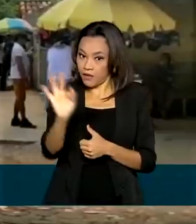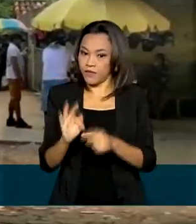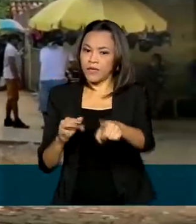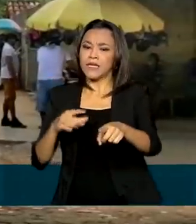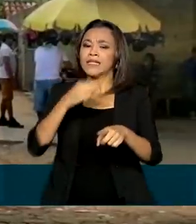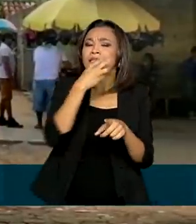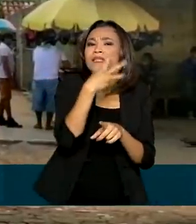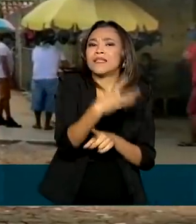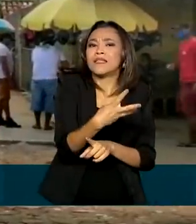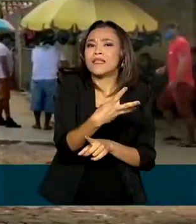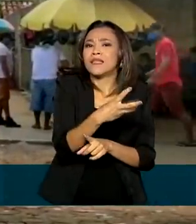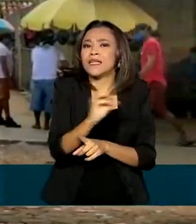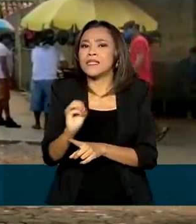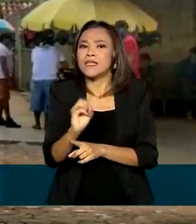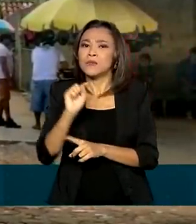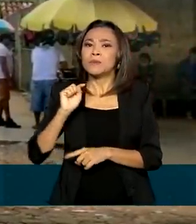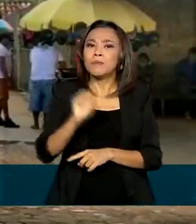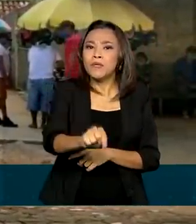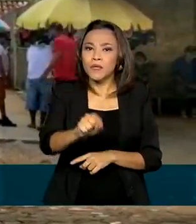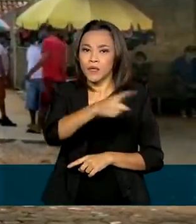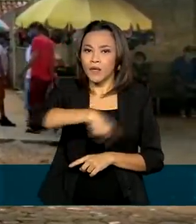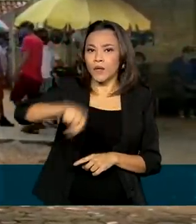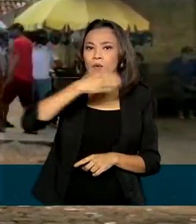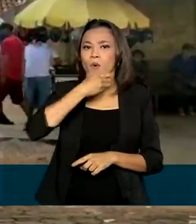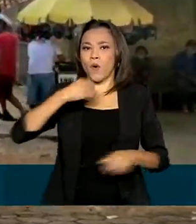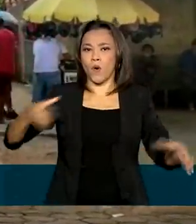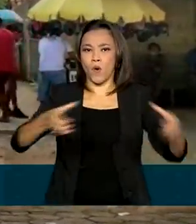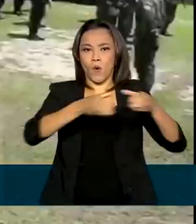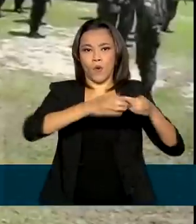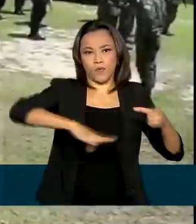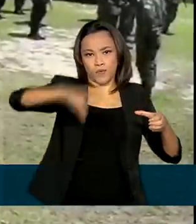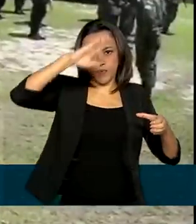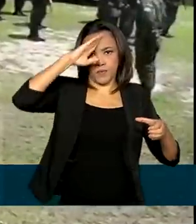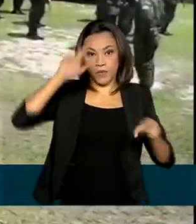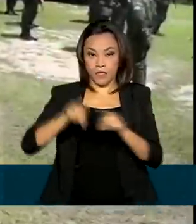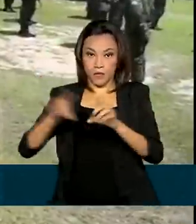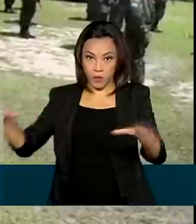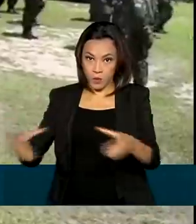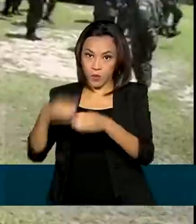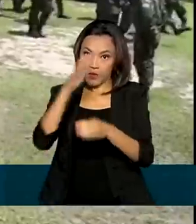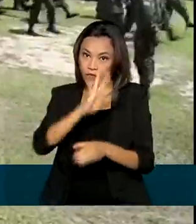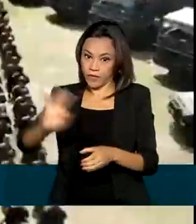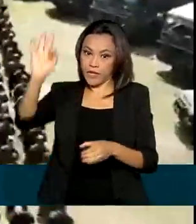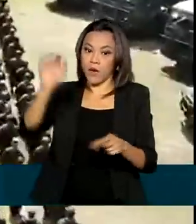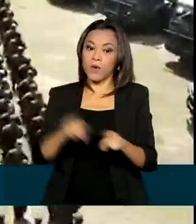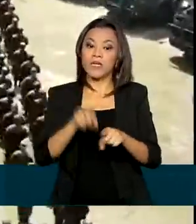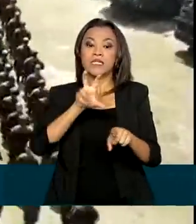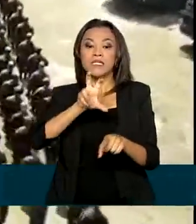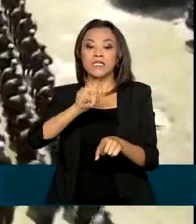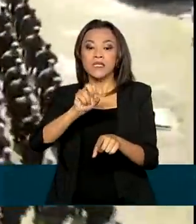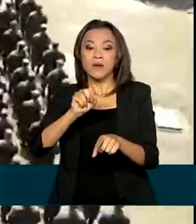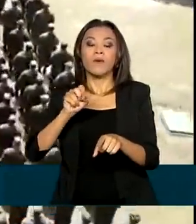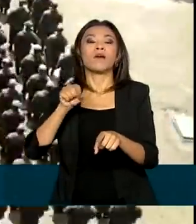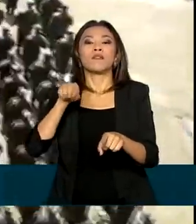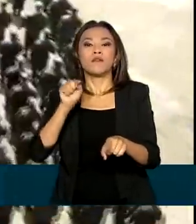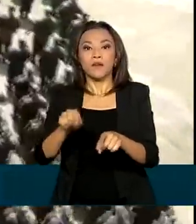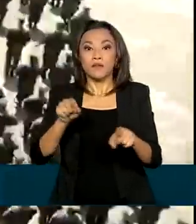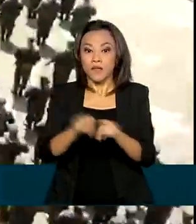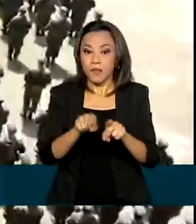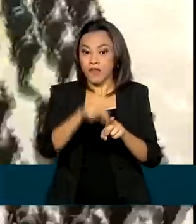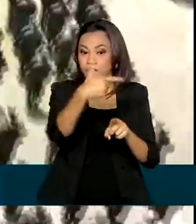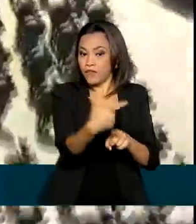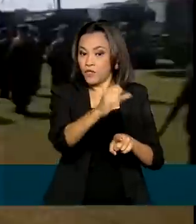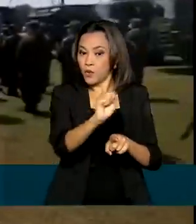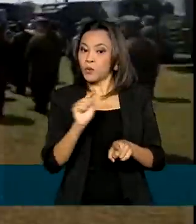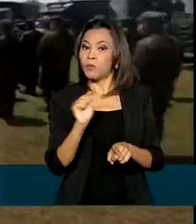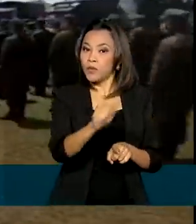300 mil homens das Forças Policiais e Tropas Federais e 50 mil viaturas, além de 28 mil